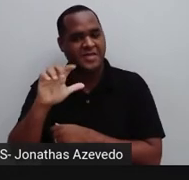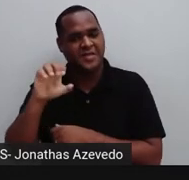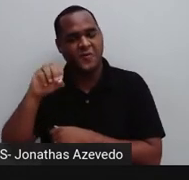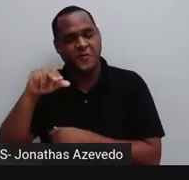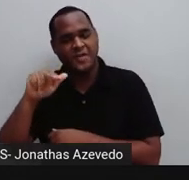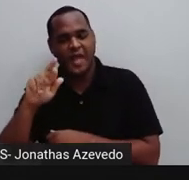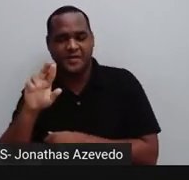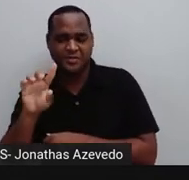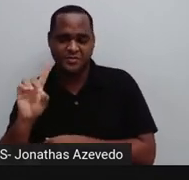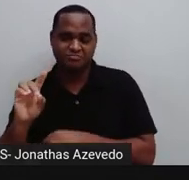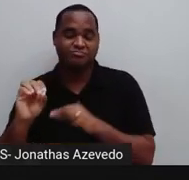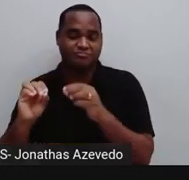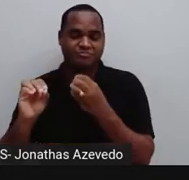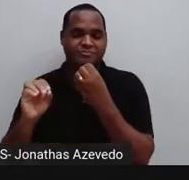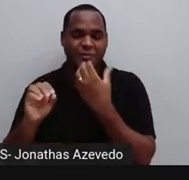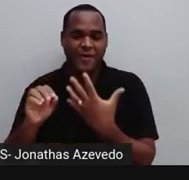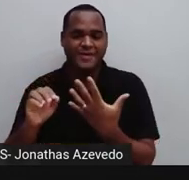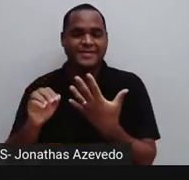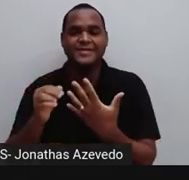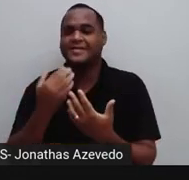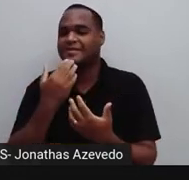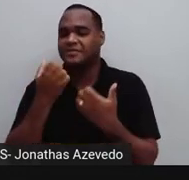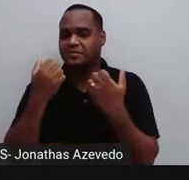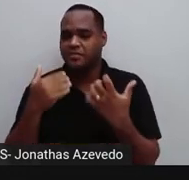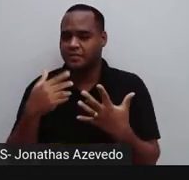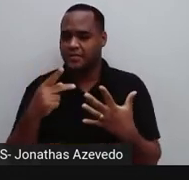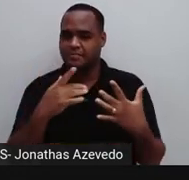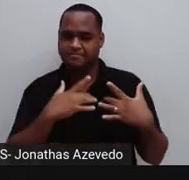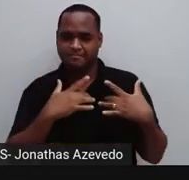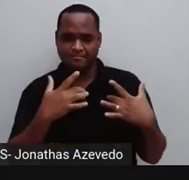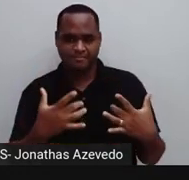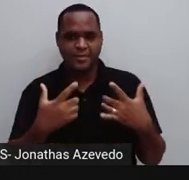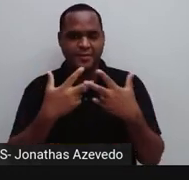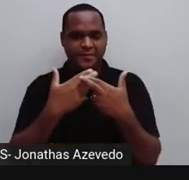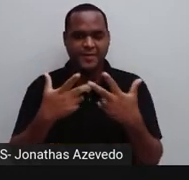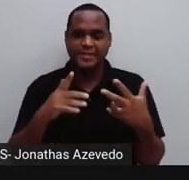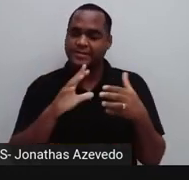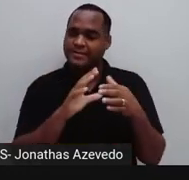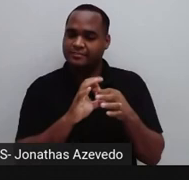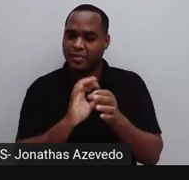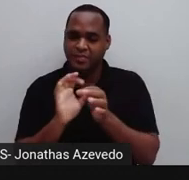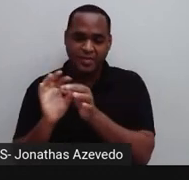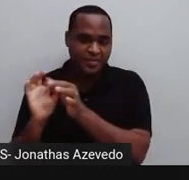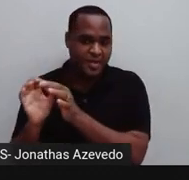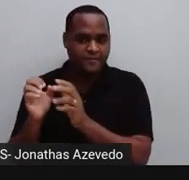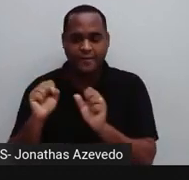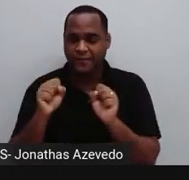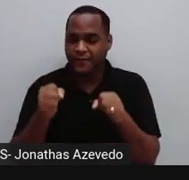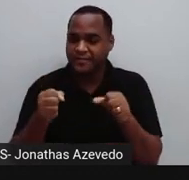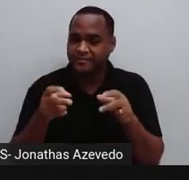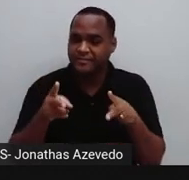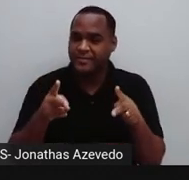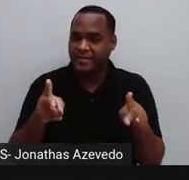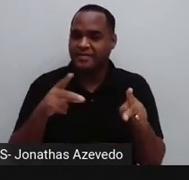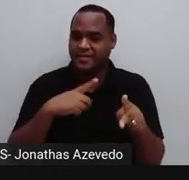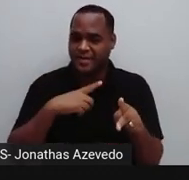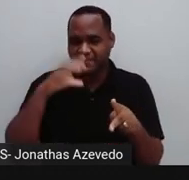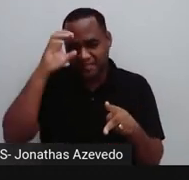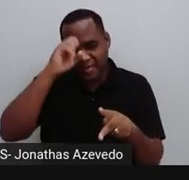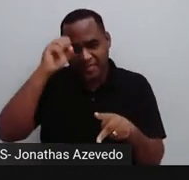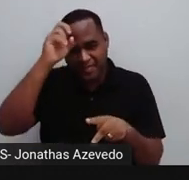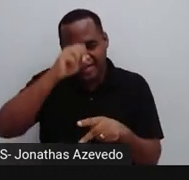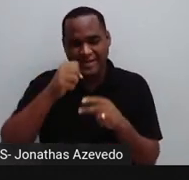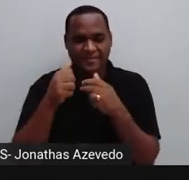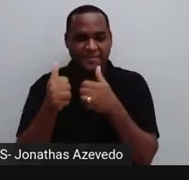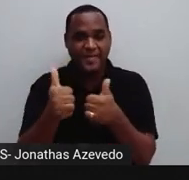que você esteja disposto, disposta a sempre continuar aprendendo. É isso